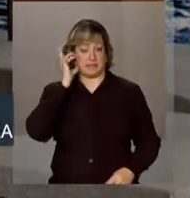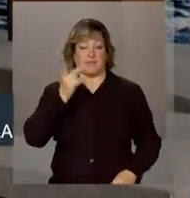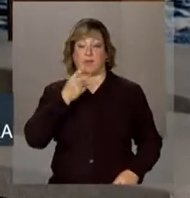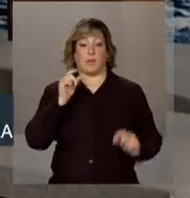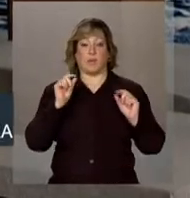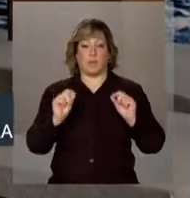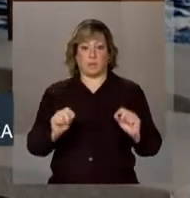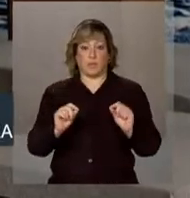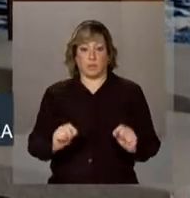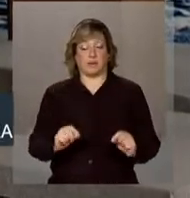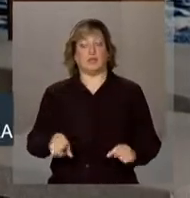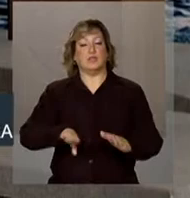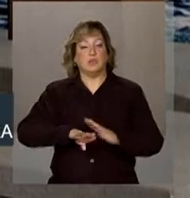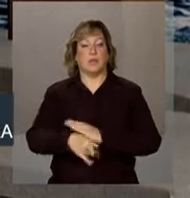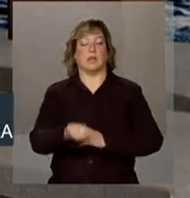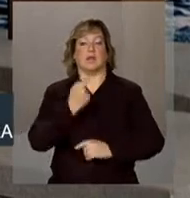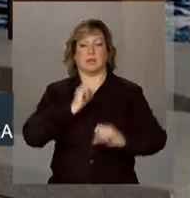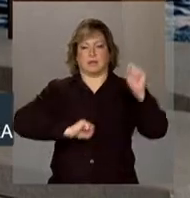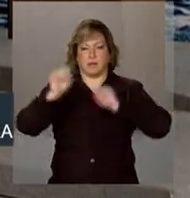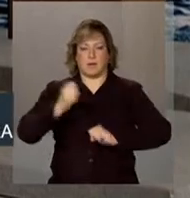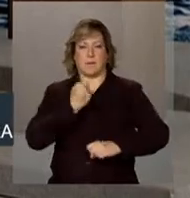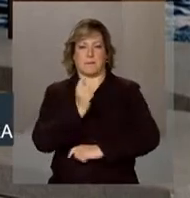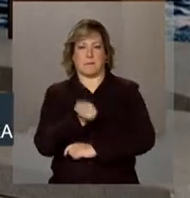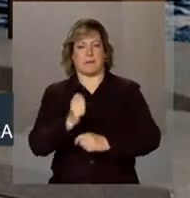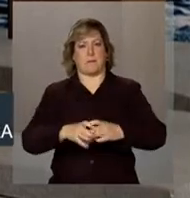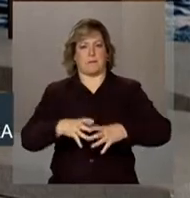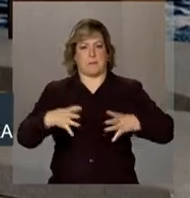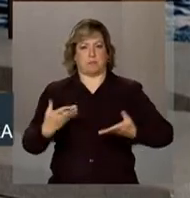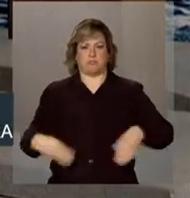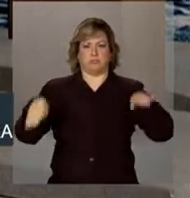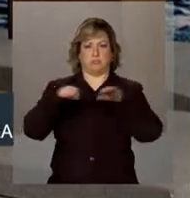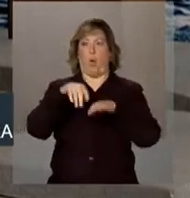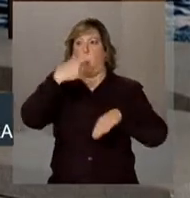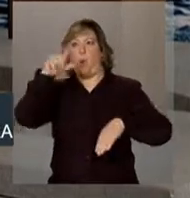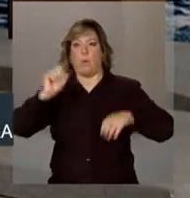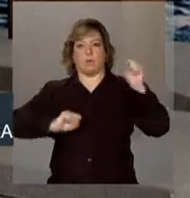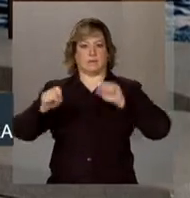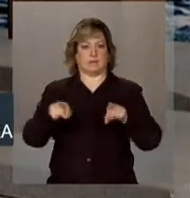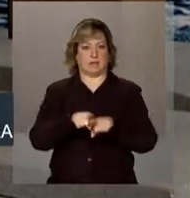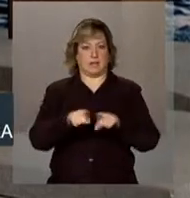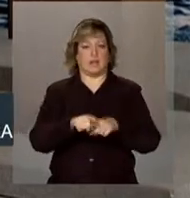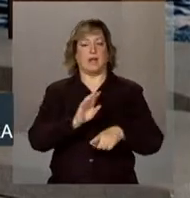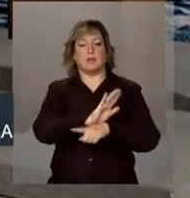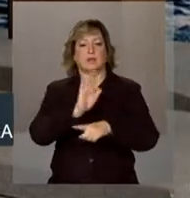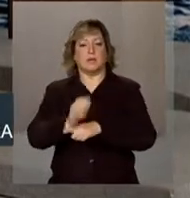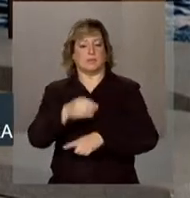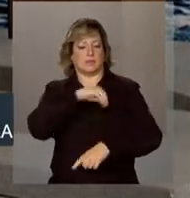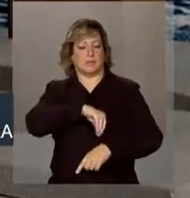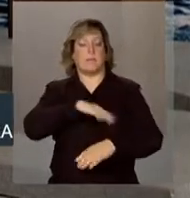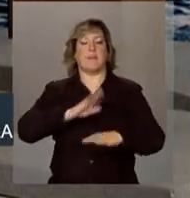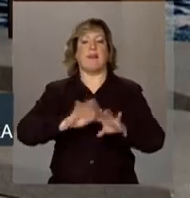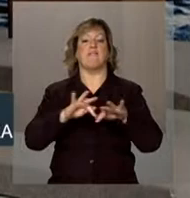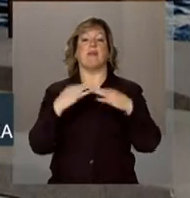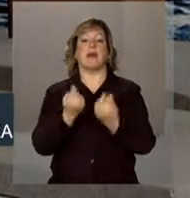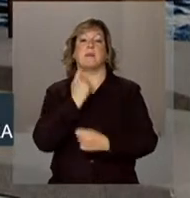objetivo é tornar a indústria da pesca mais competitiva e também garantir mais renda para as famílias dos